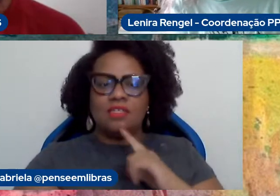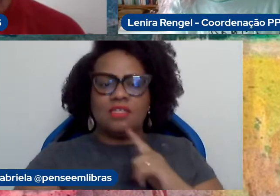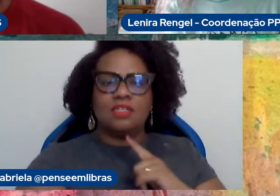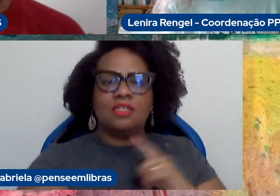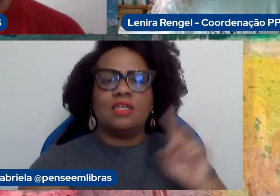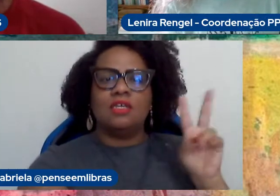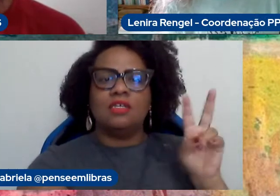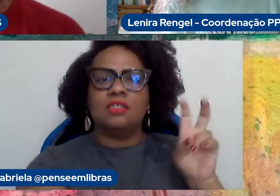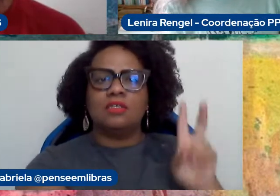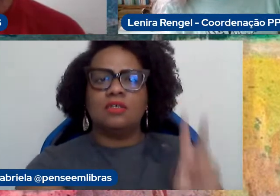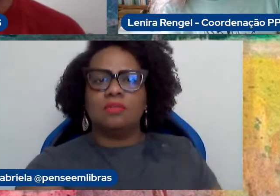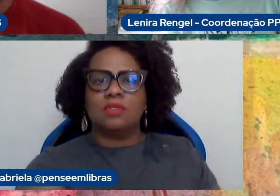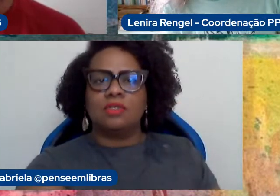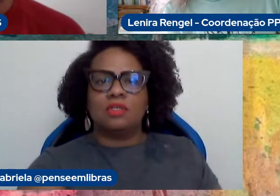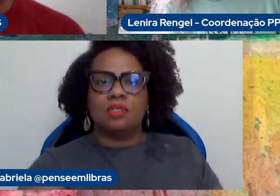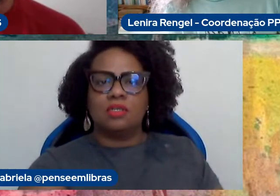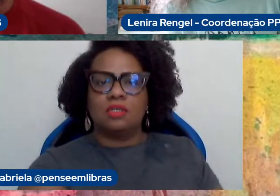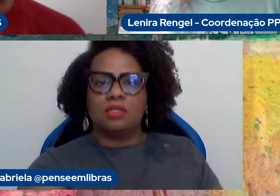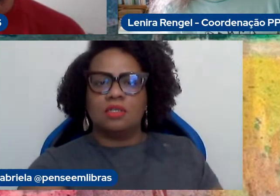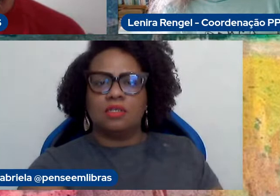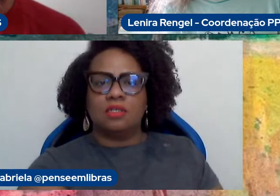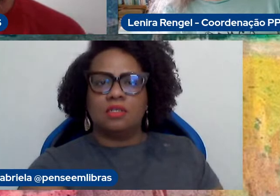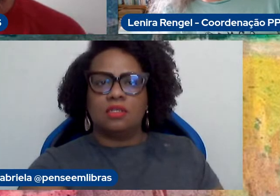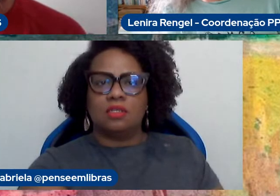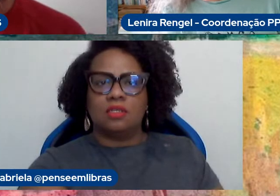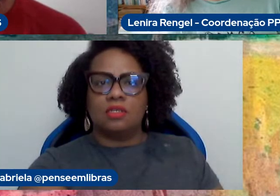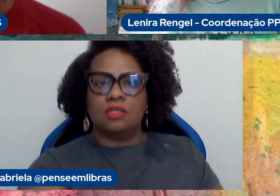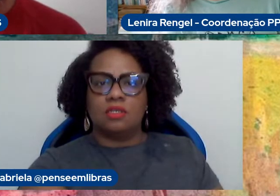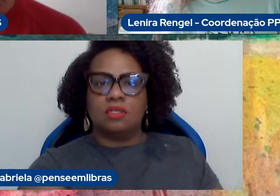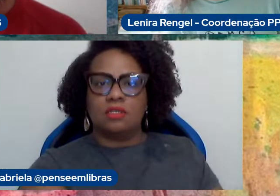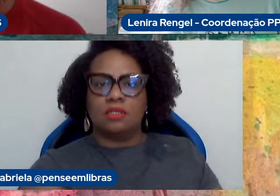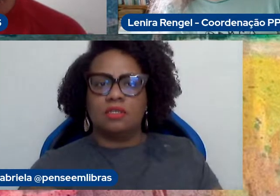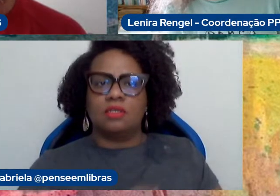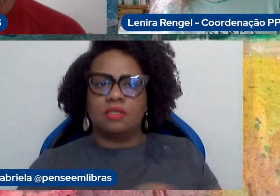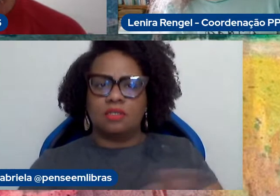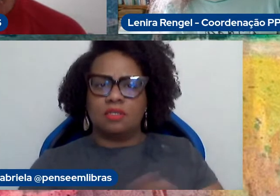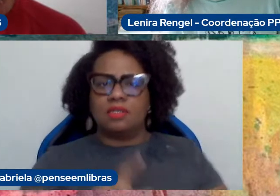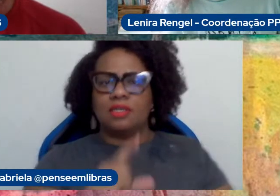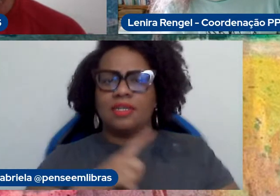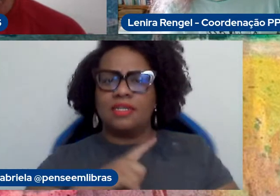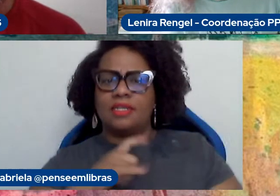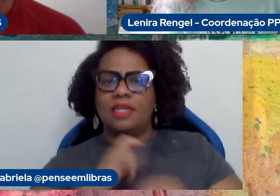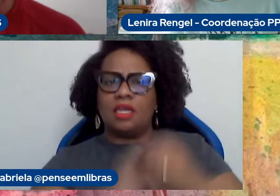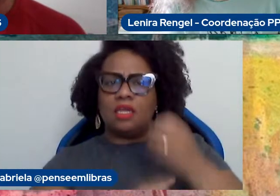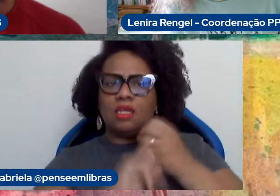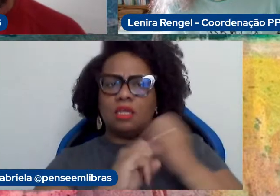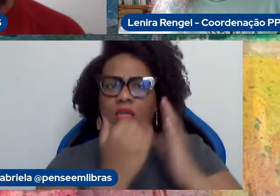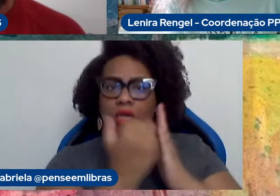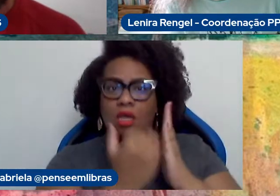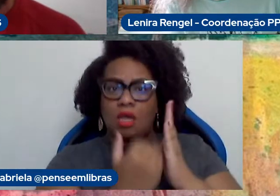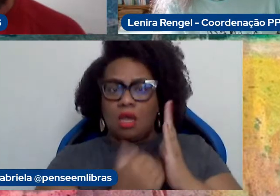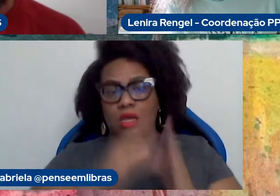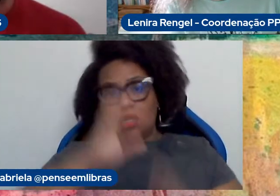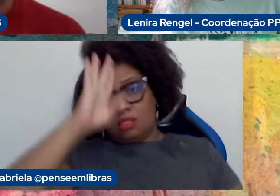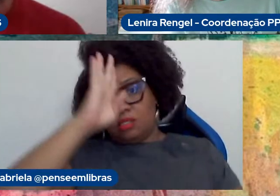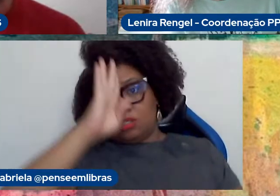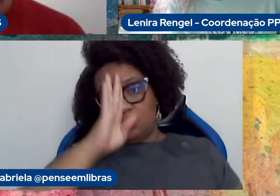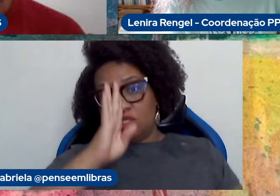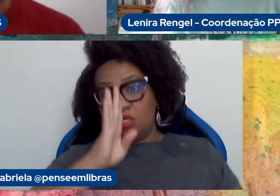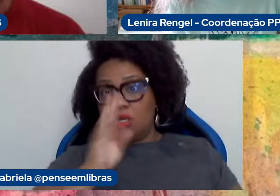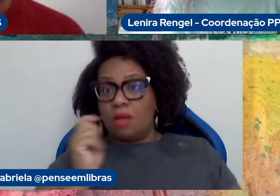questão aqui que está fazendo assim para você, olha, existem uns softwares gratuitos que podem ser